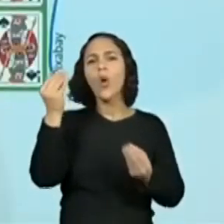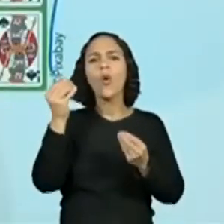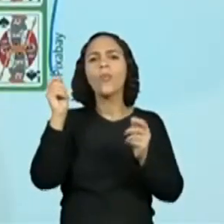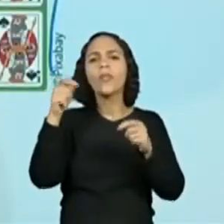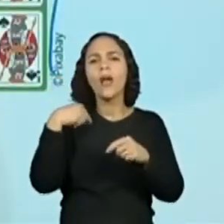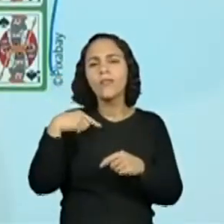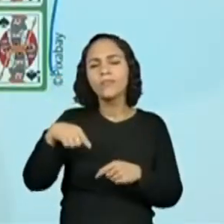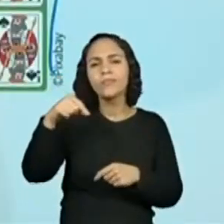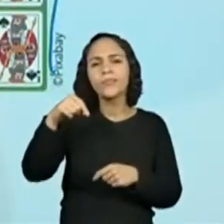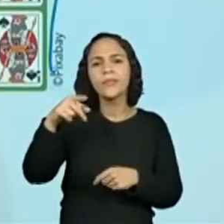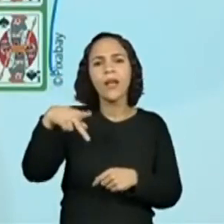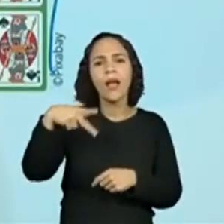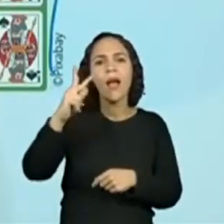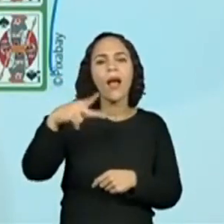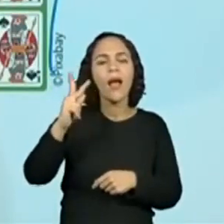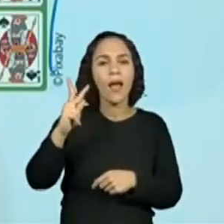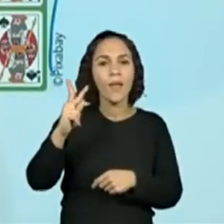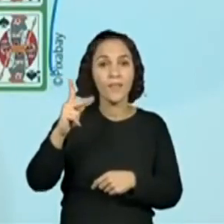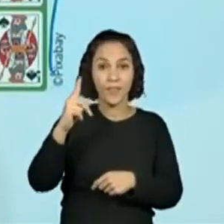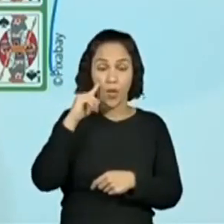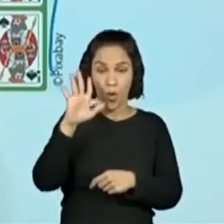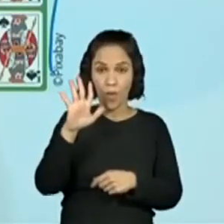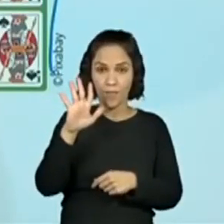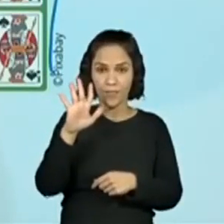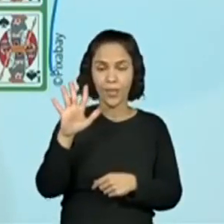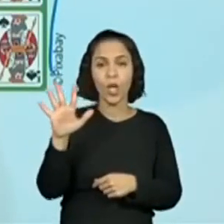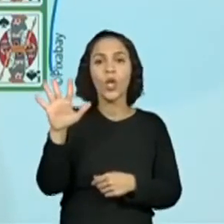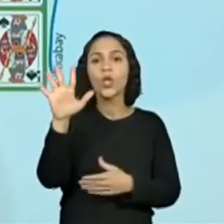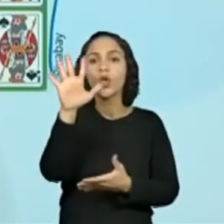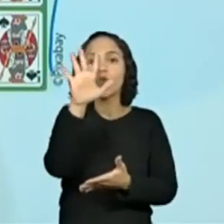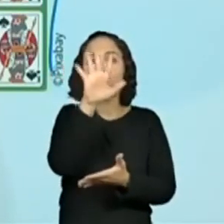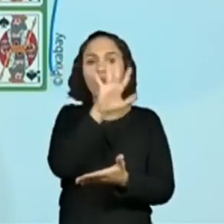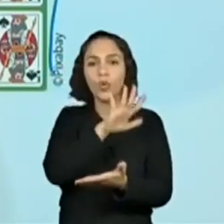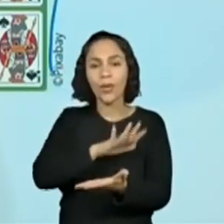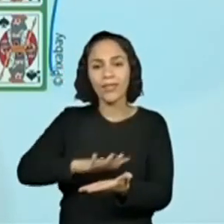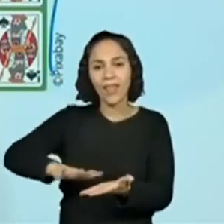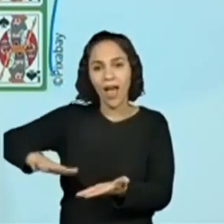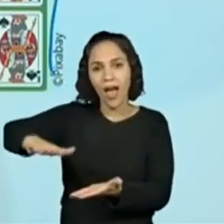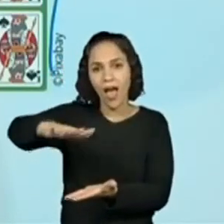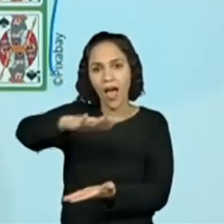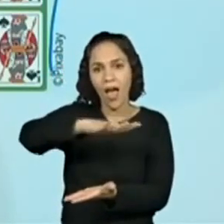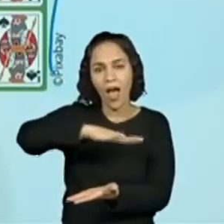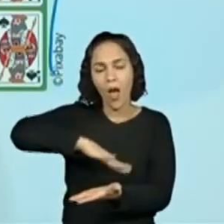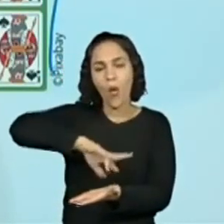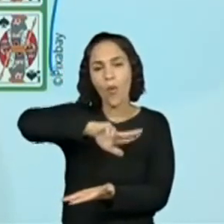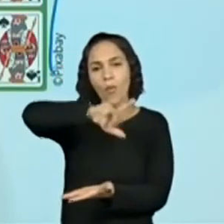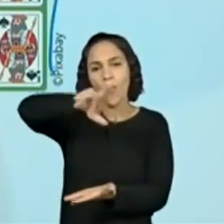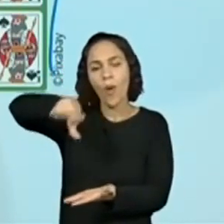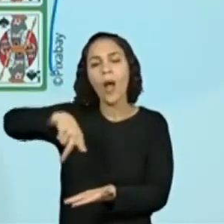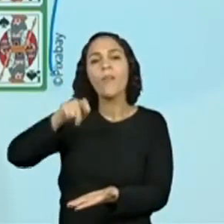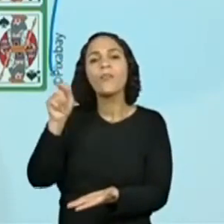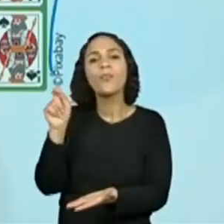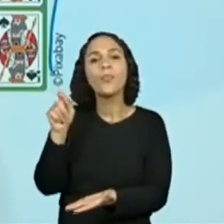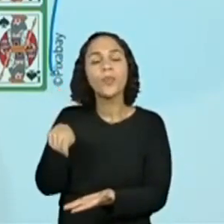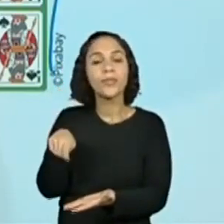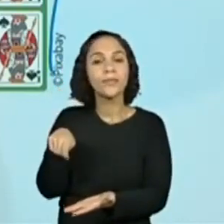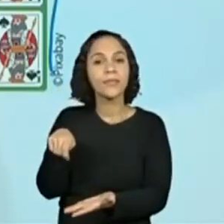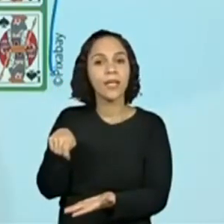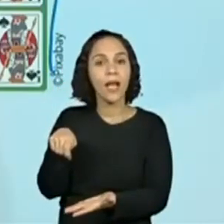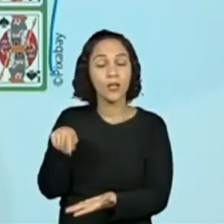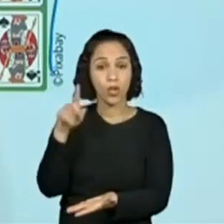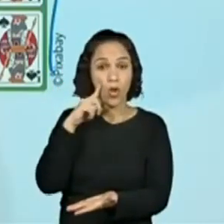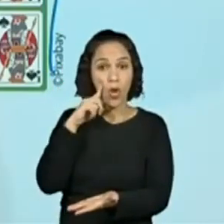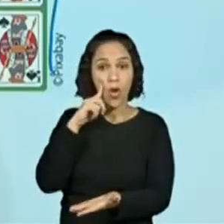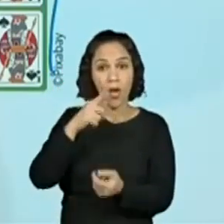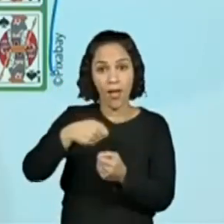Vamos lá. Espaço amostral são quantas possibilidades eu tenho. Já que nesse jogo de